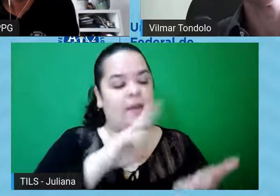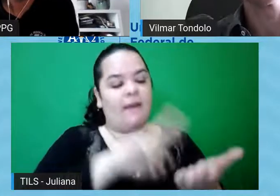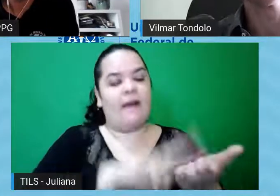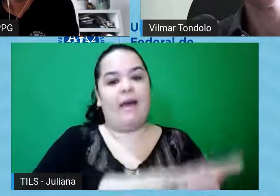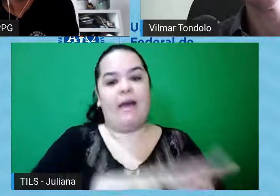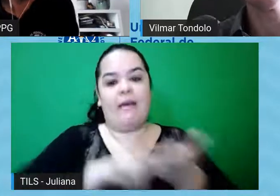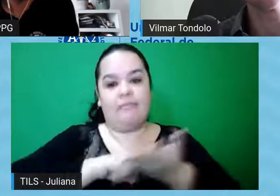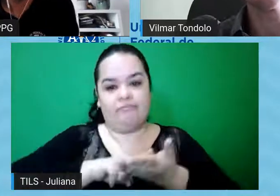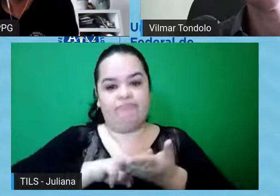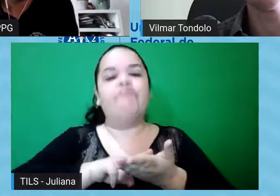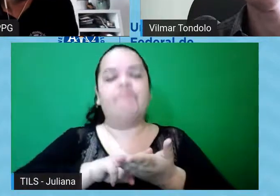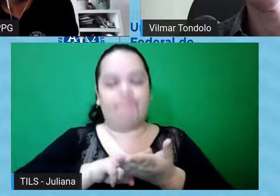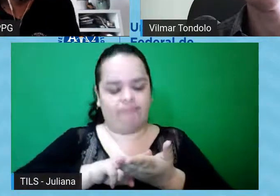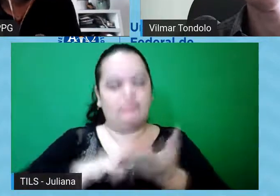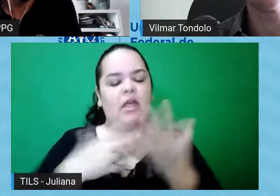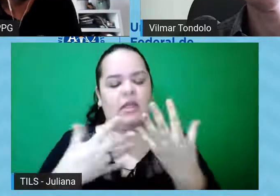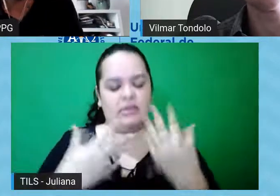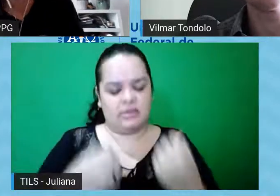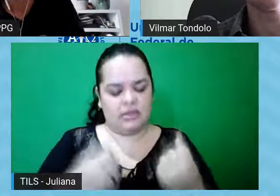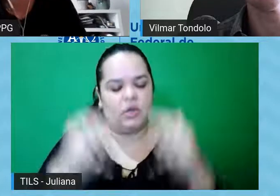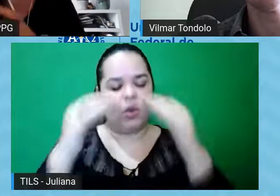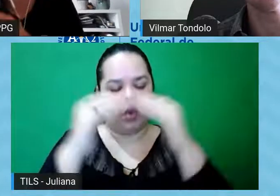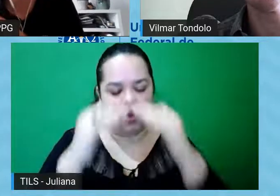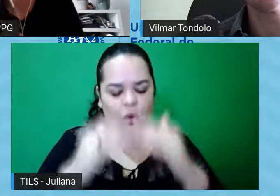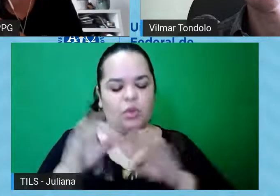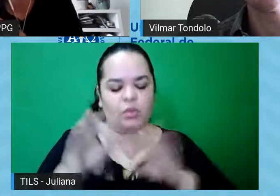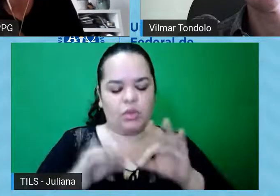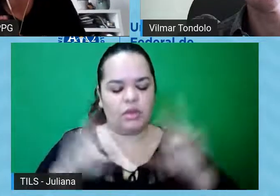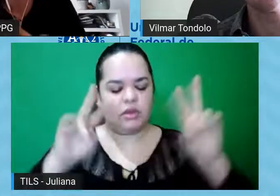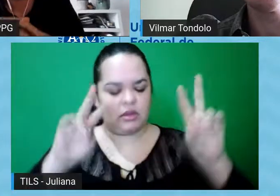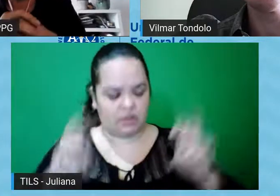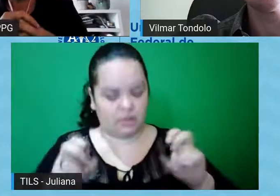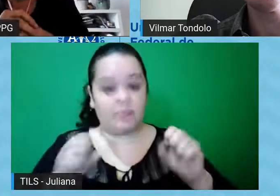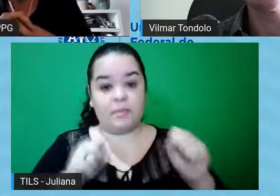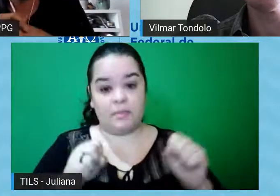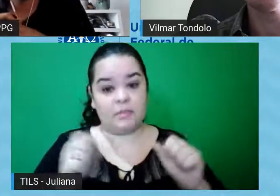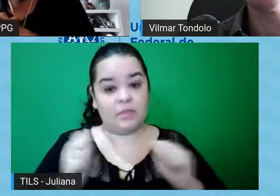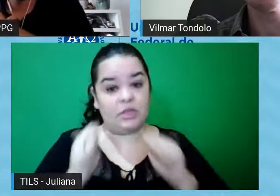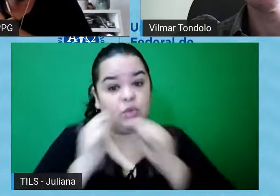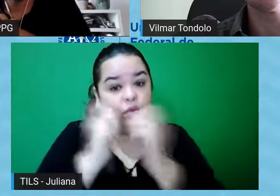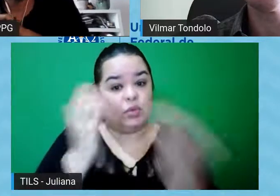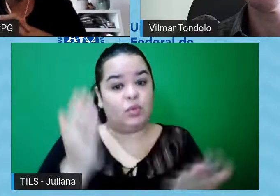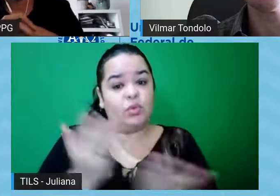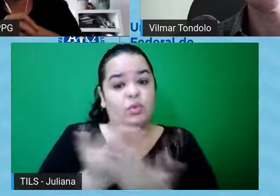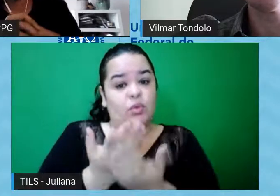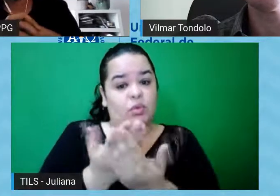concorda com a realização do projeto, com o título do projeto, ali, isso tem que ser submetido junto, né,